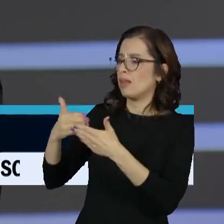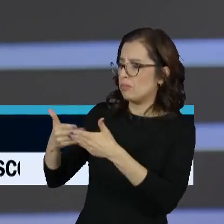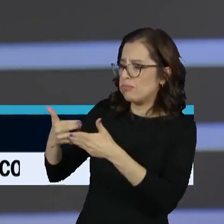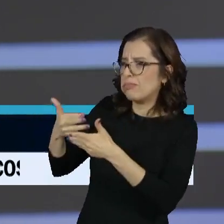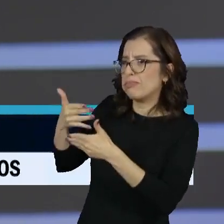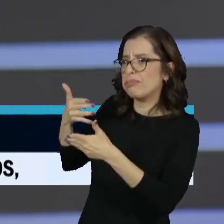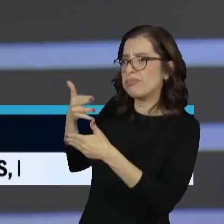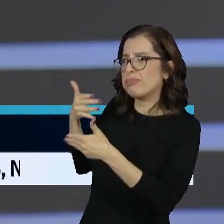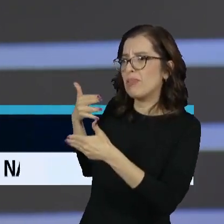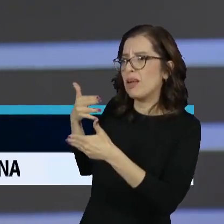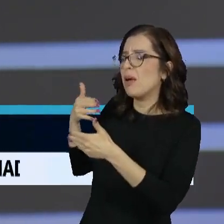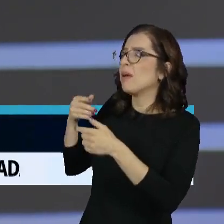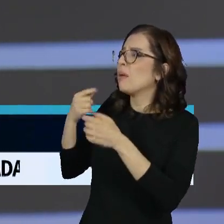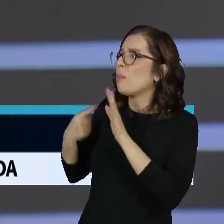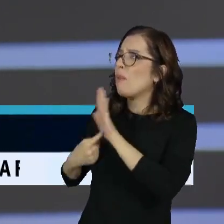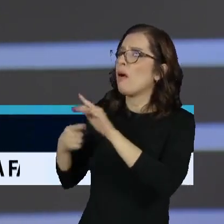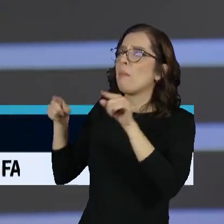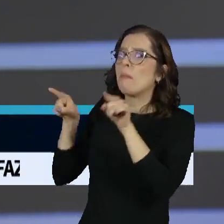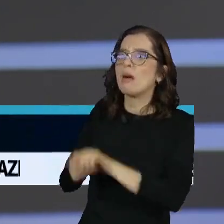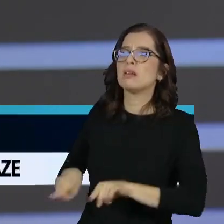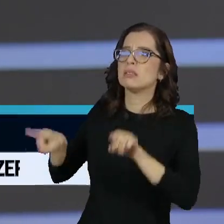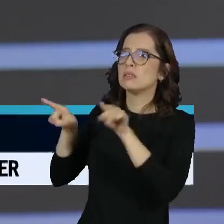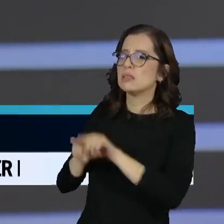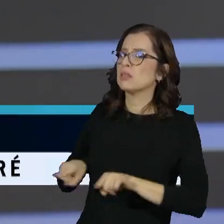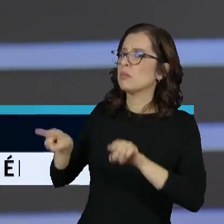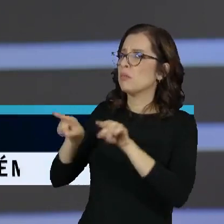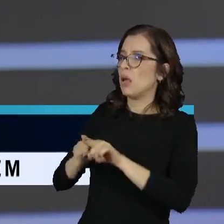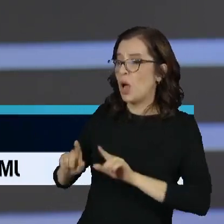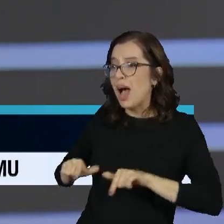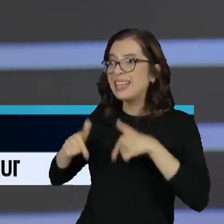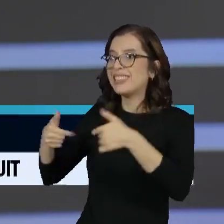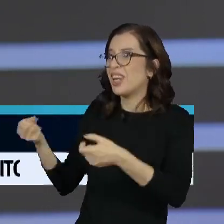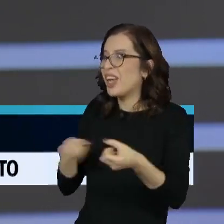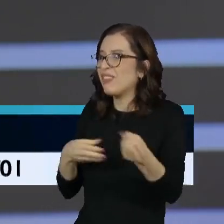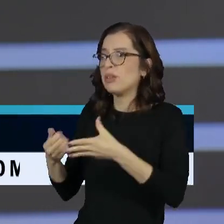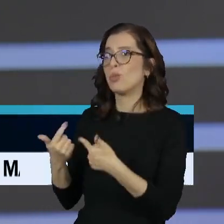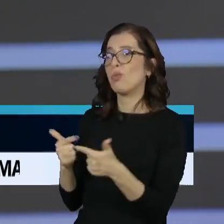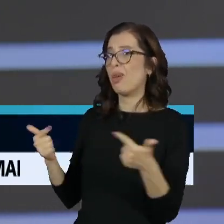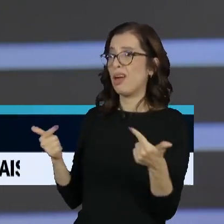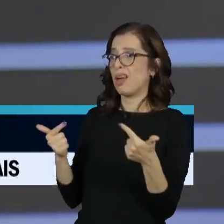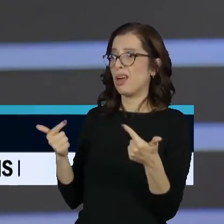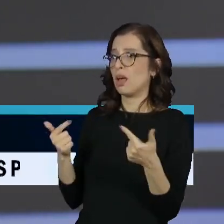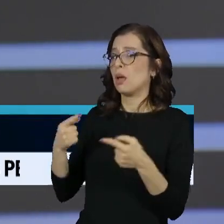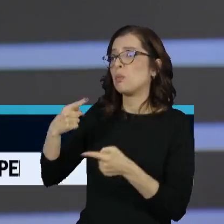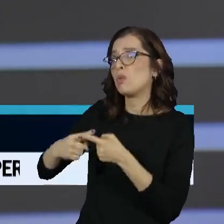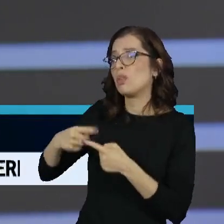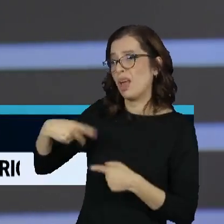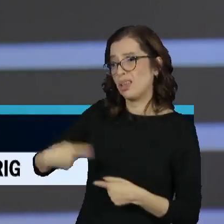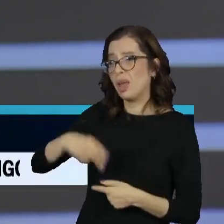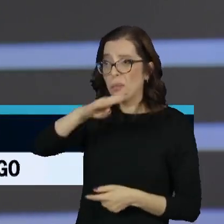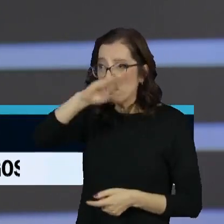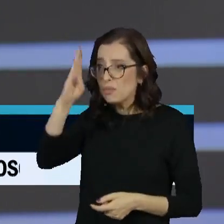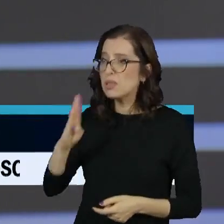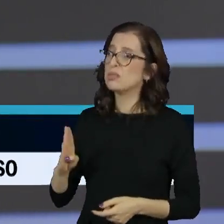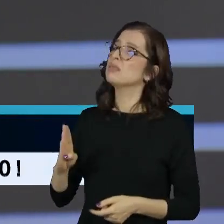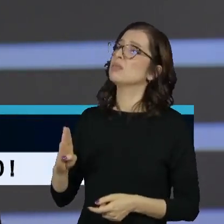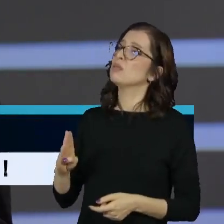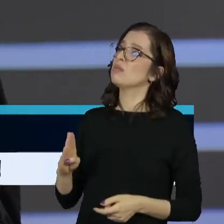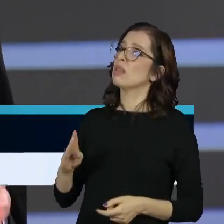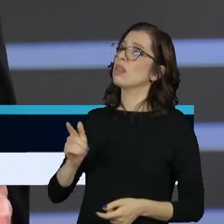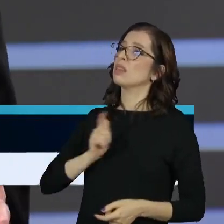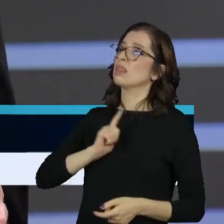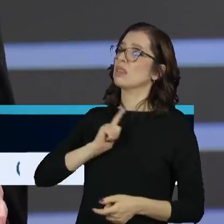que é uma oportunidade para o Brasil, porque como nós temos como principal fonte de emissão de gás de efeito estufa o desmatamento da Amazônia